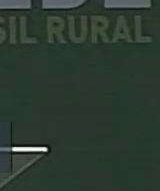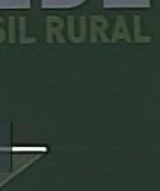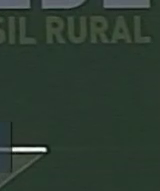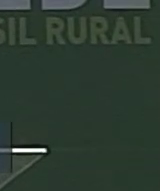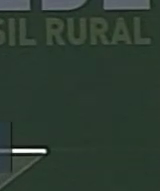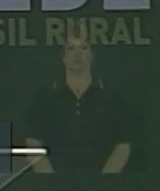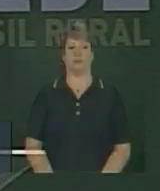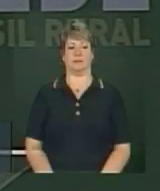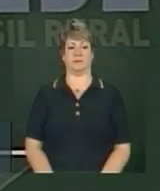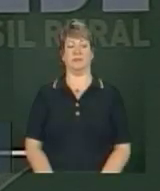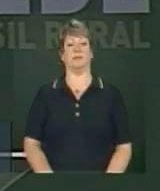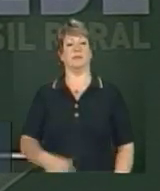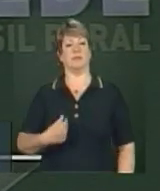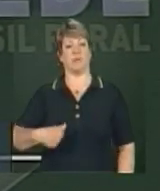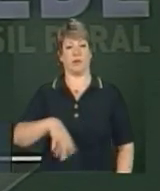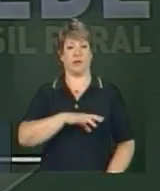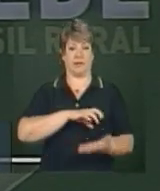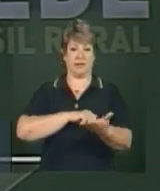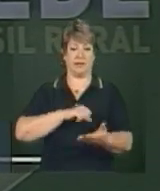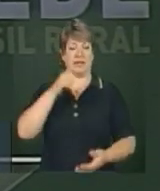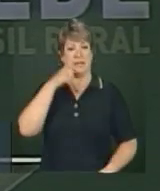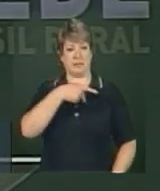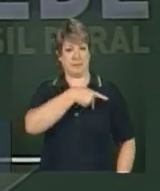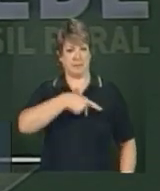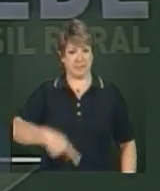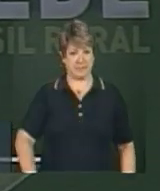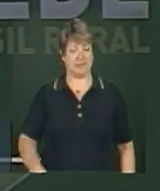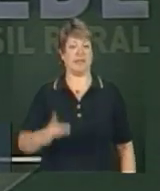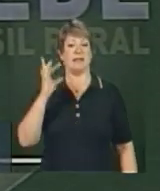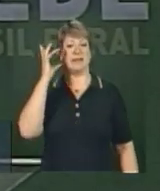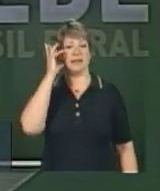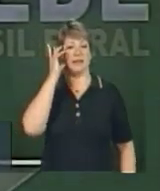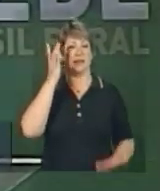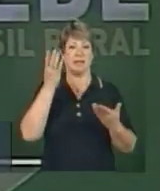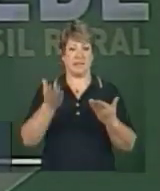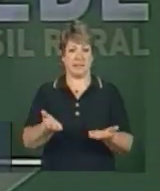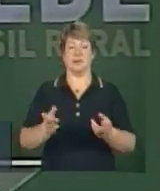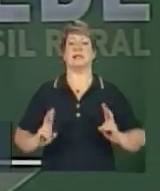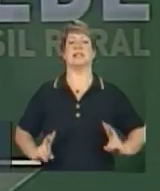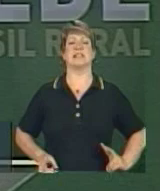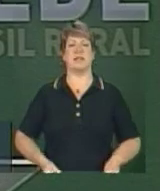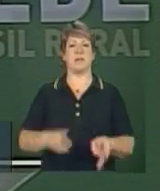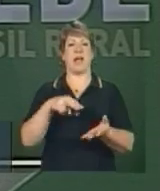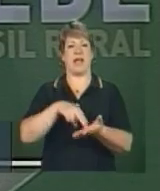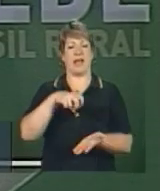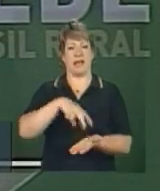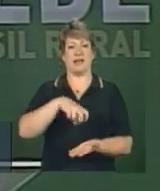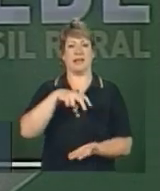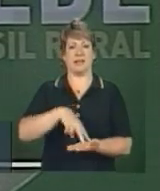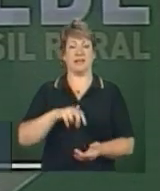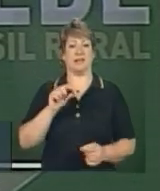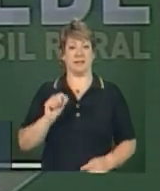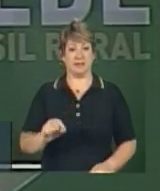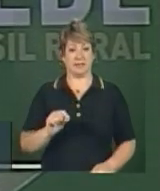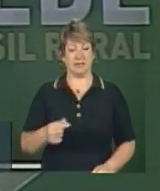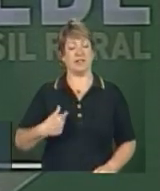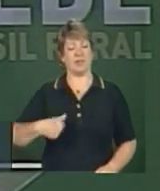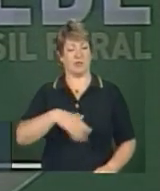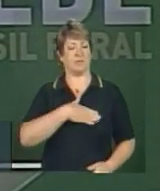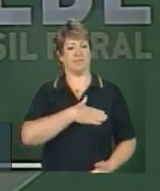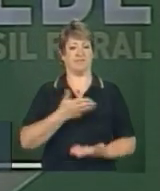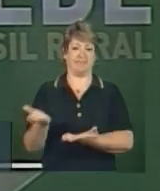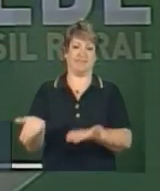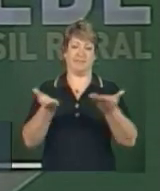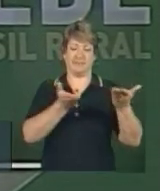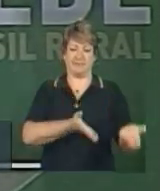Nossa querida presidenta Dilma Rousseff, é sempre com alegria que lhe damos as boas